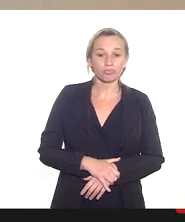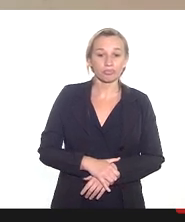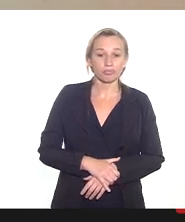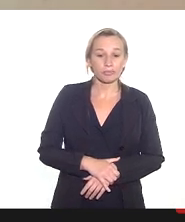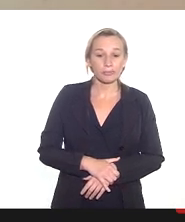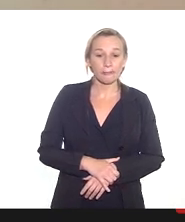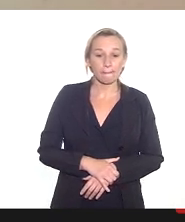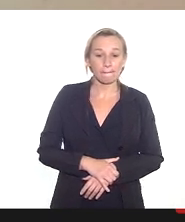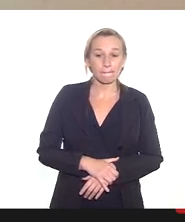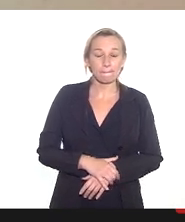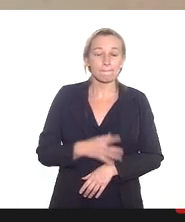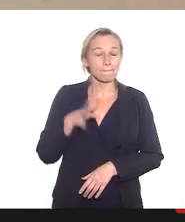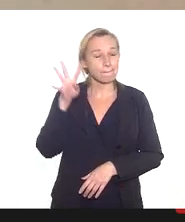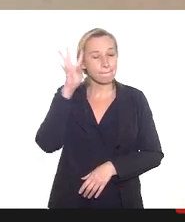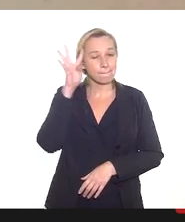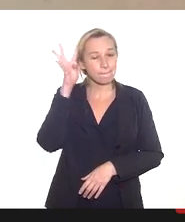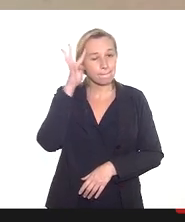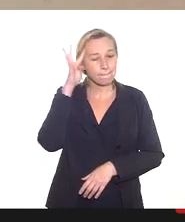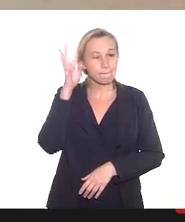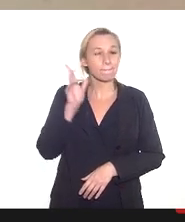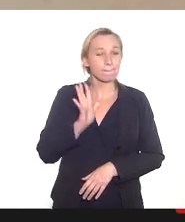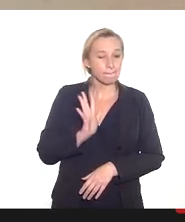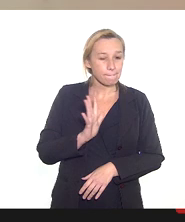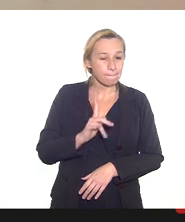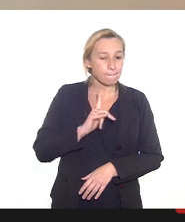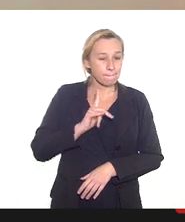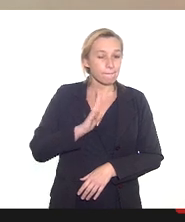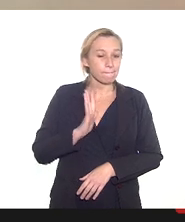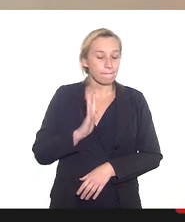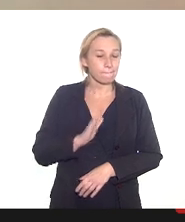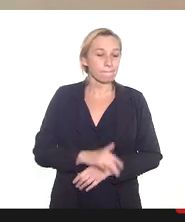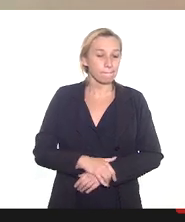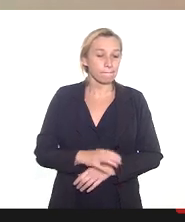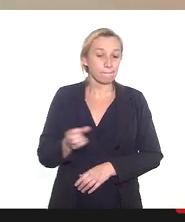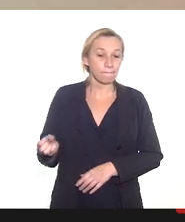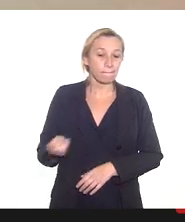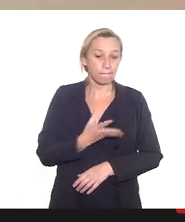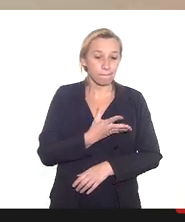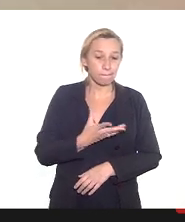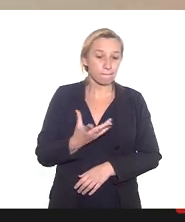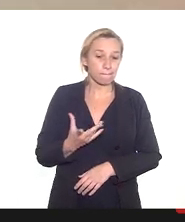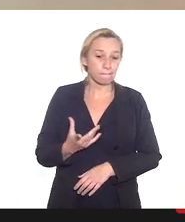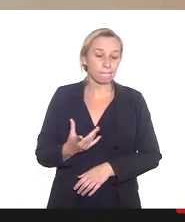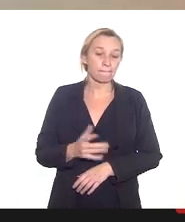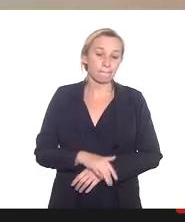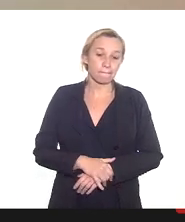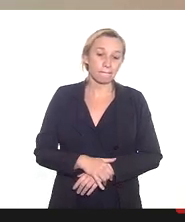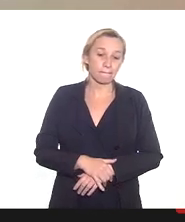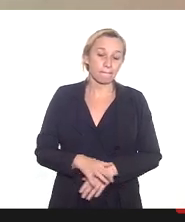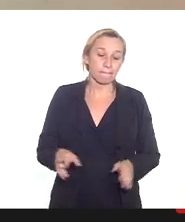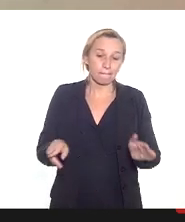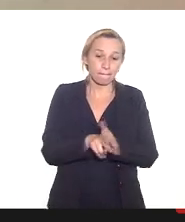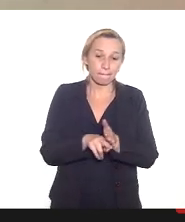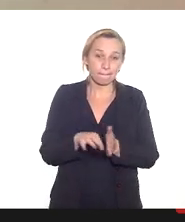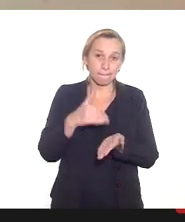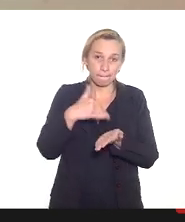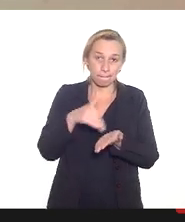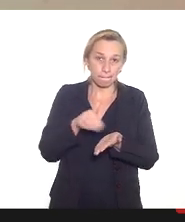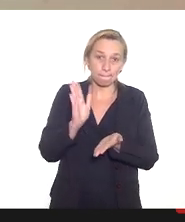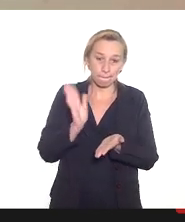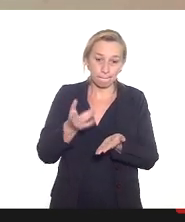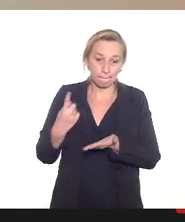mais tarde na quarta-feira nós já teremos uma nova deliberação uma nova resolução do secretário já